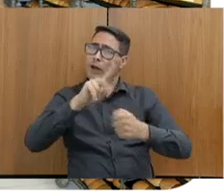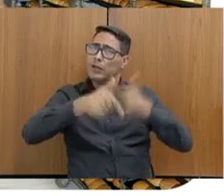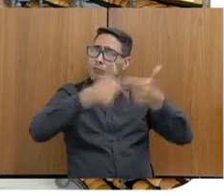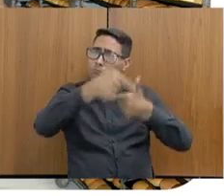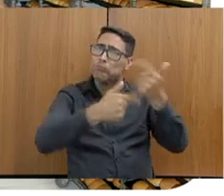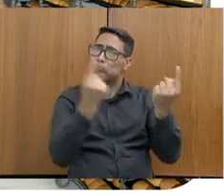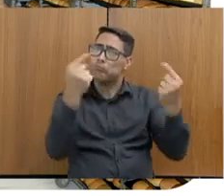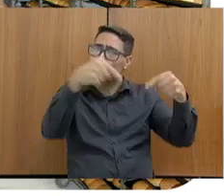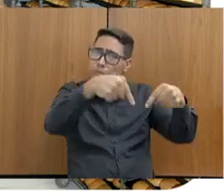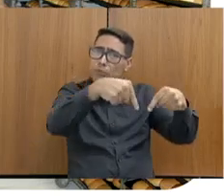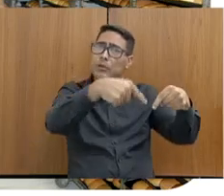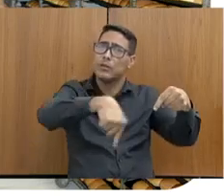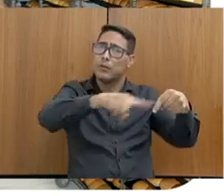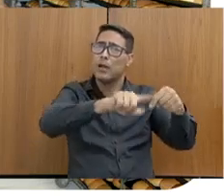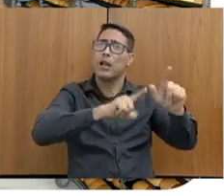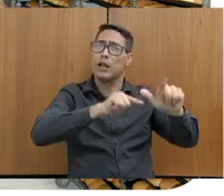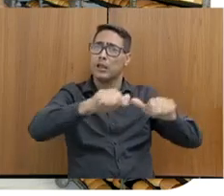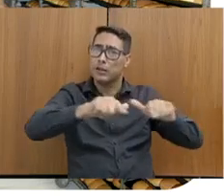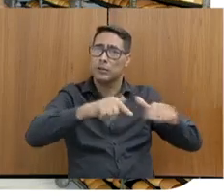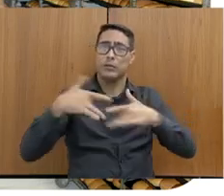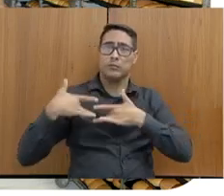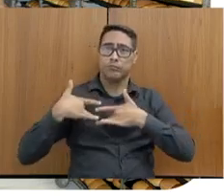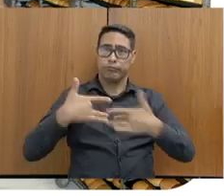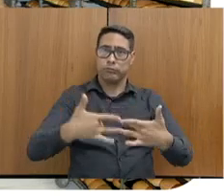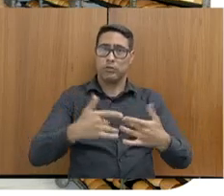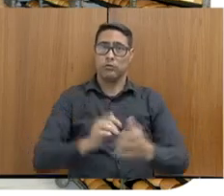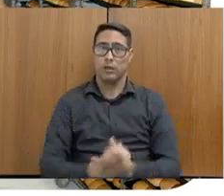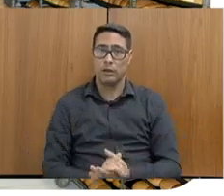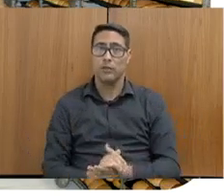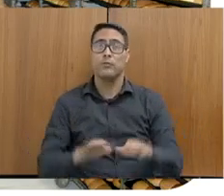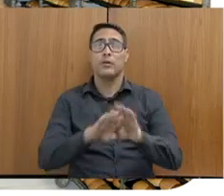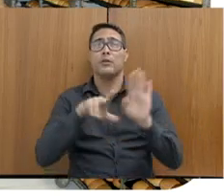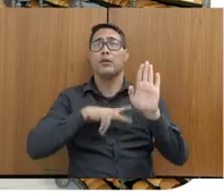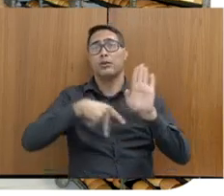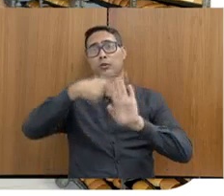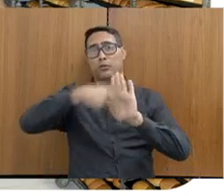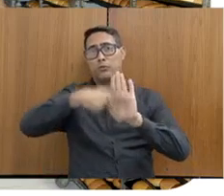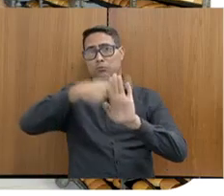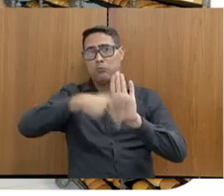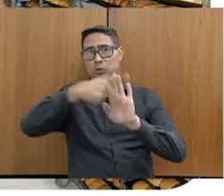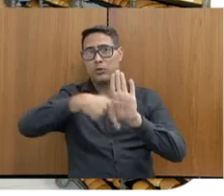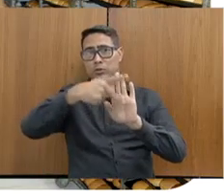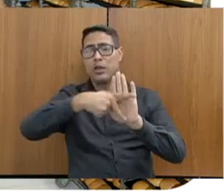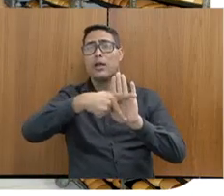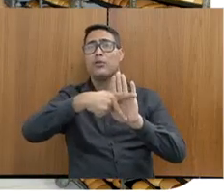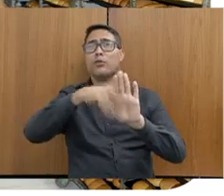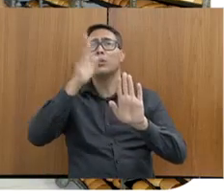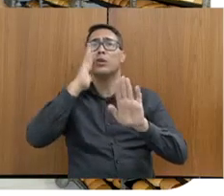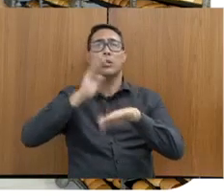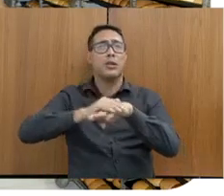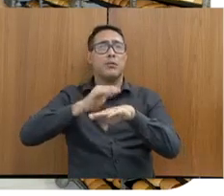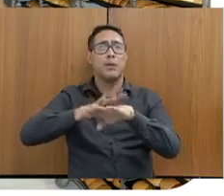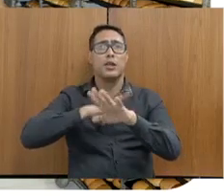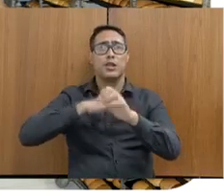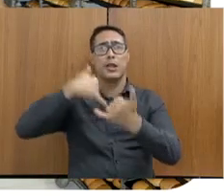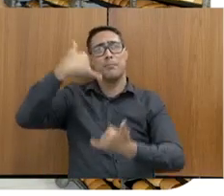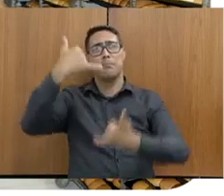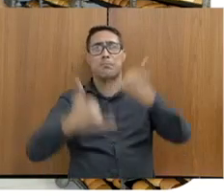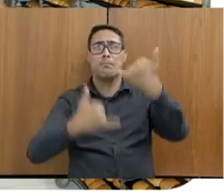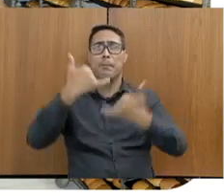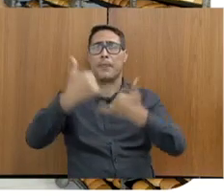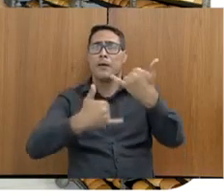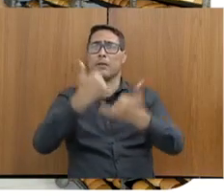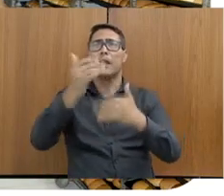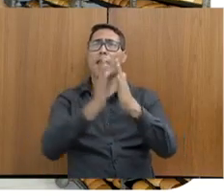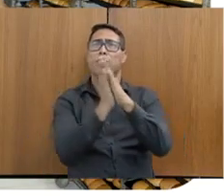repercussão muito importante. Além disso, nós temos aqui um projeto de fábrica da alegria, só de brinquedos foram feitos aproximadamente